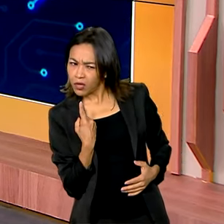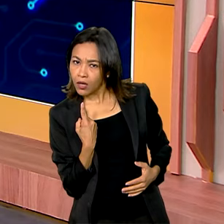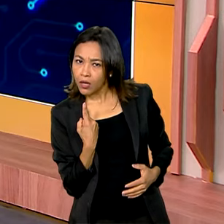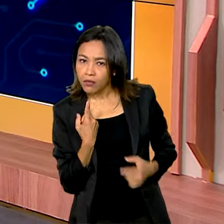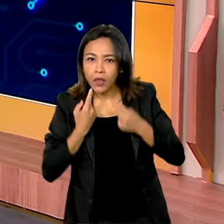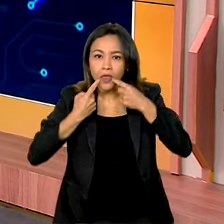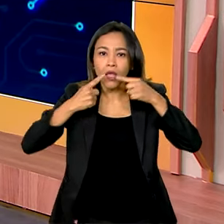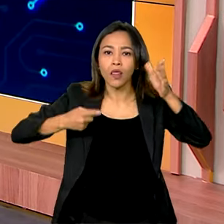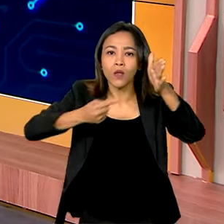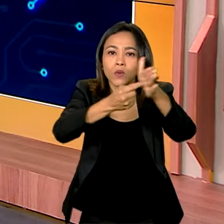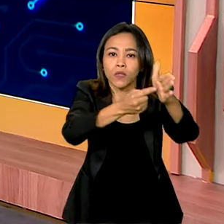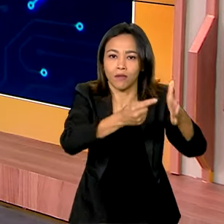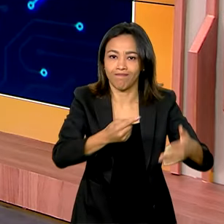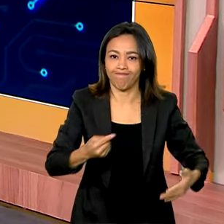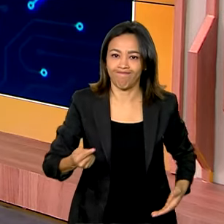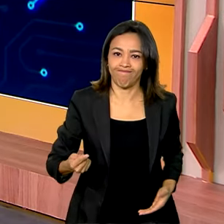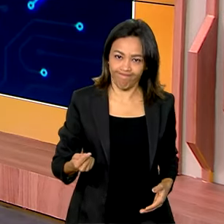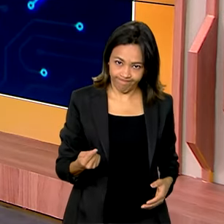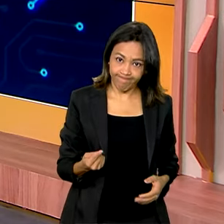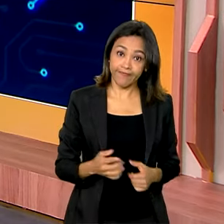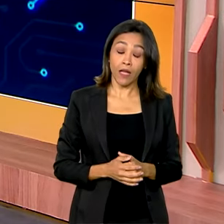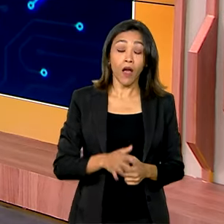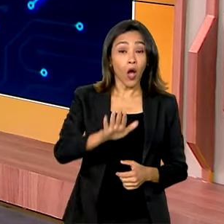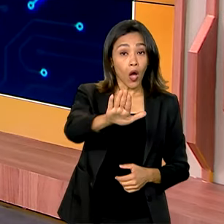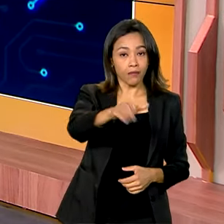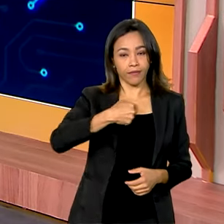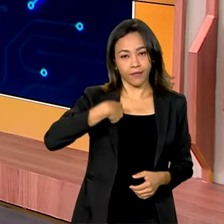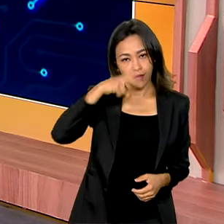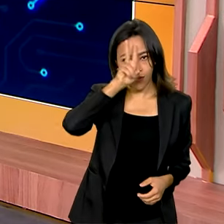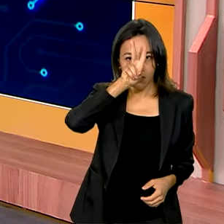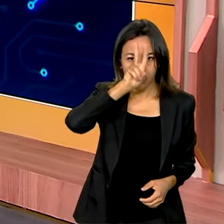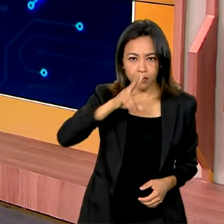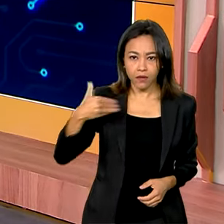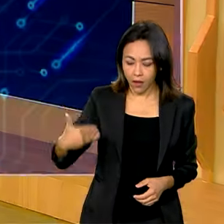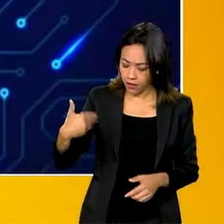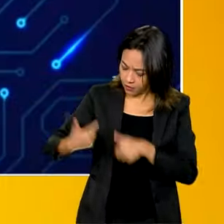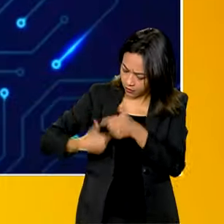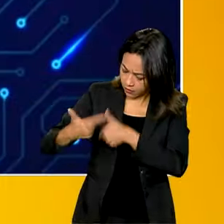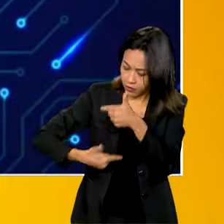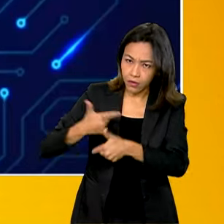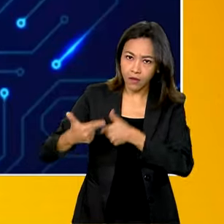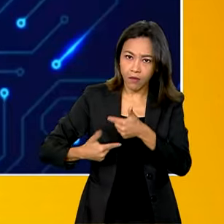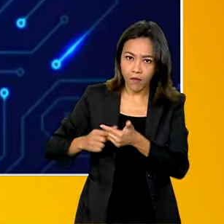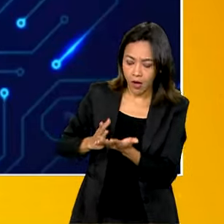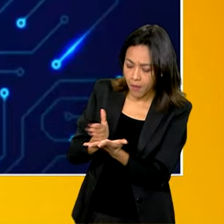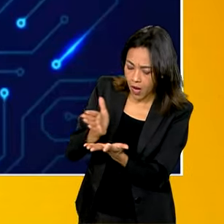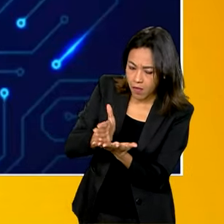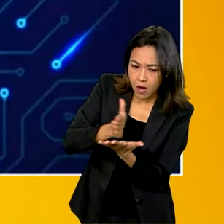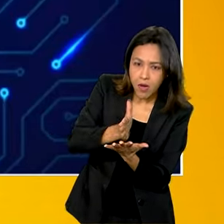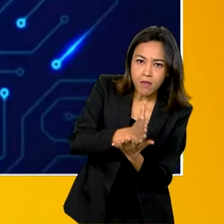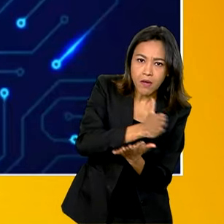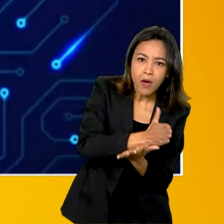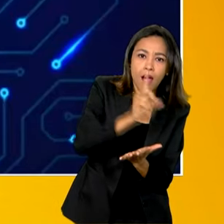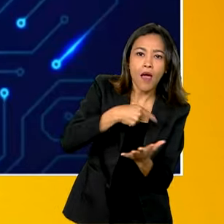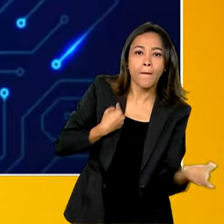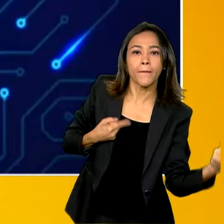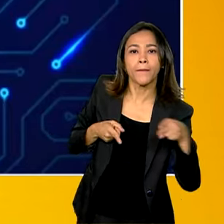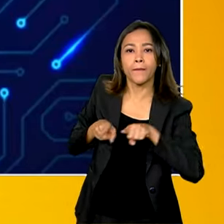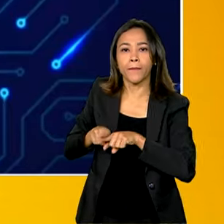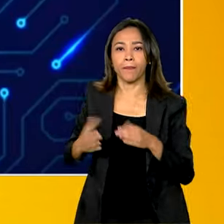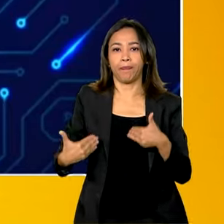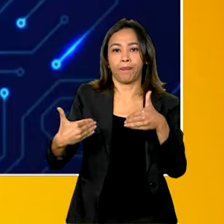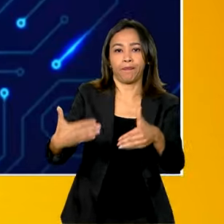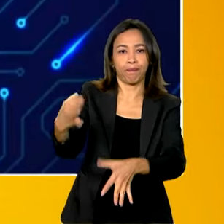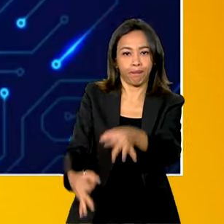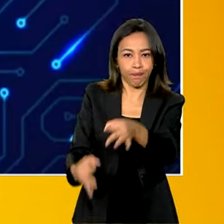denunciar, né? Lembrando que essa operação, essa ação toda, é uma parceria do Ministério da Justiça